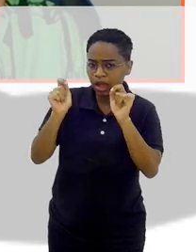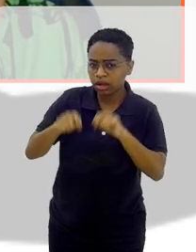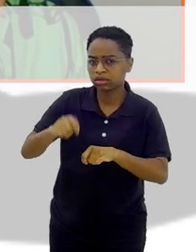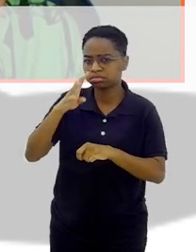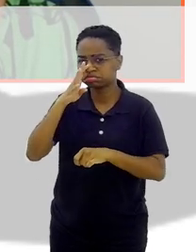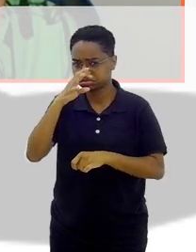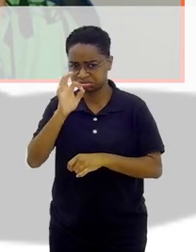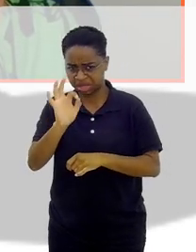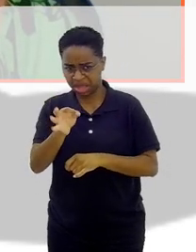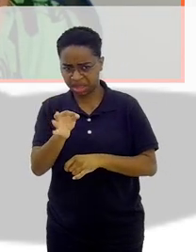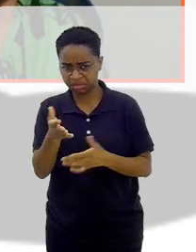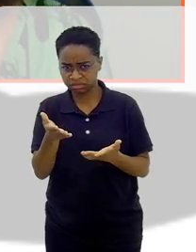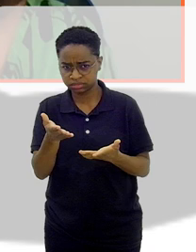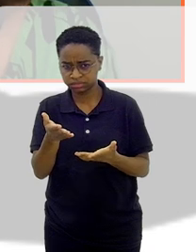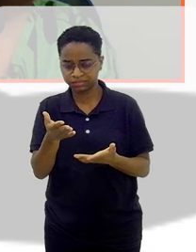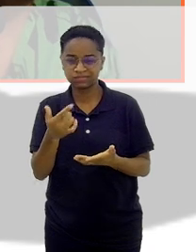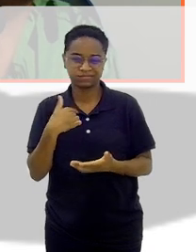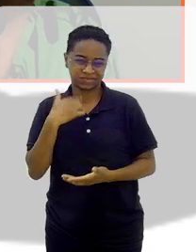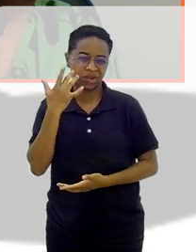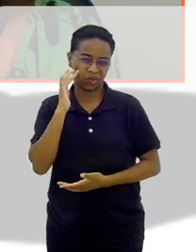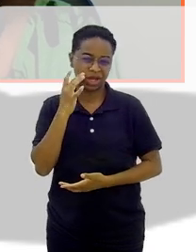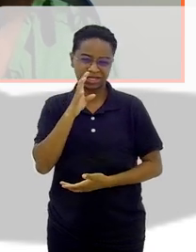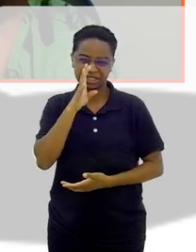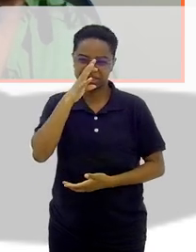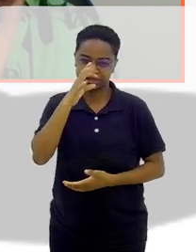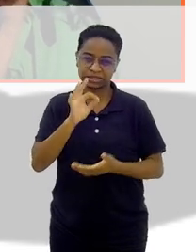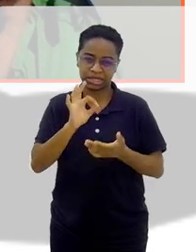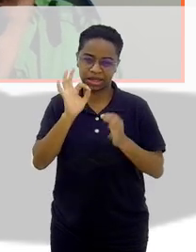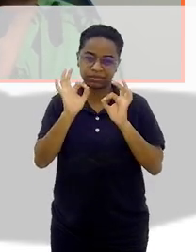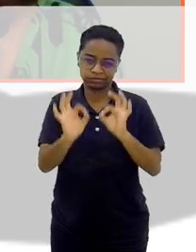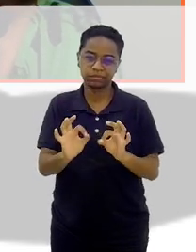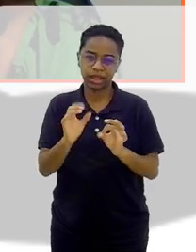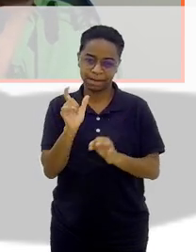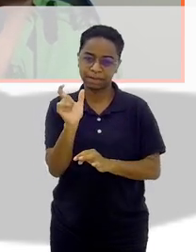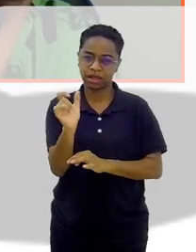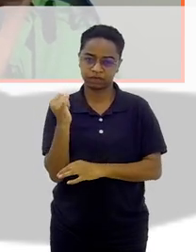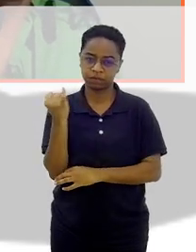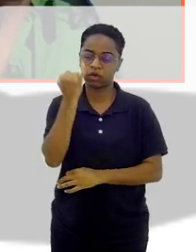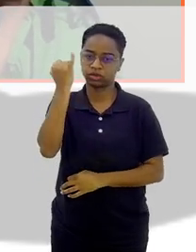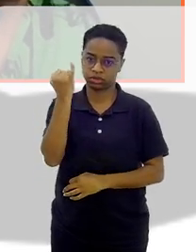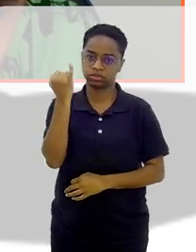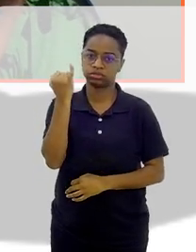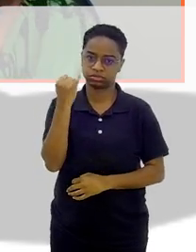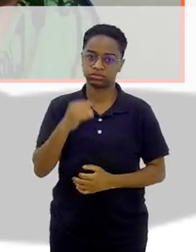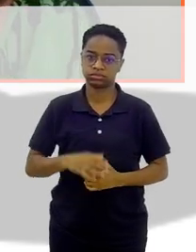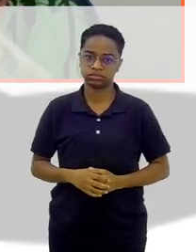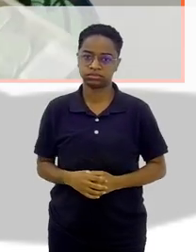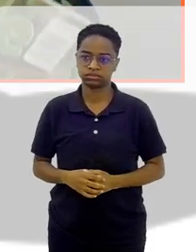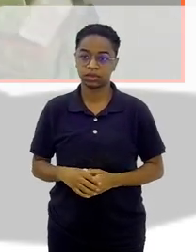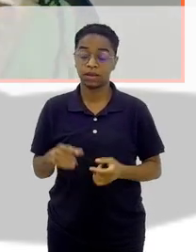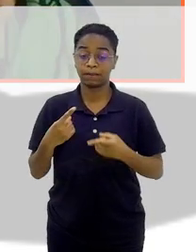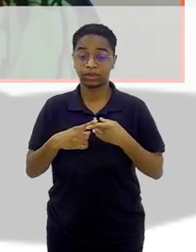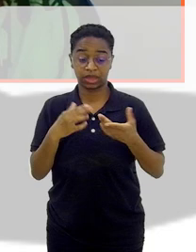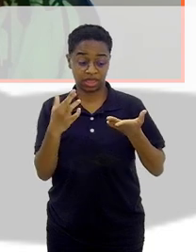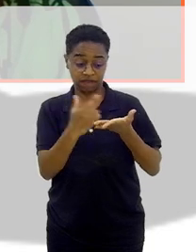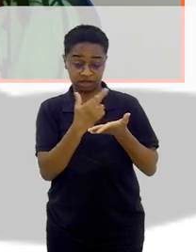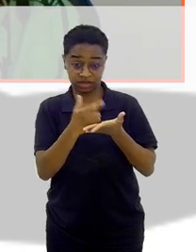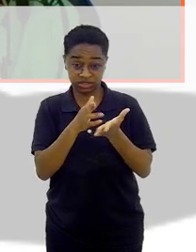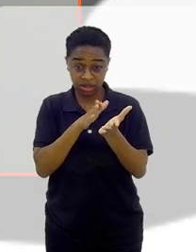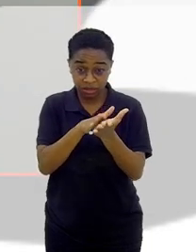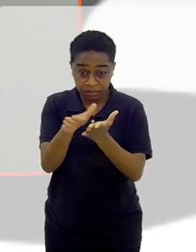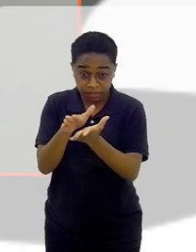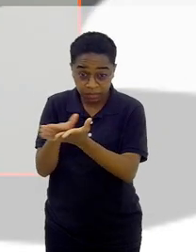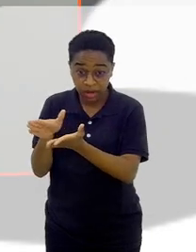resiliência? É, eu acho que resiliência é uma palavra muito importante, né, Cláudia? A revista em papel,